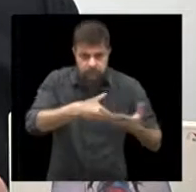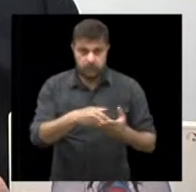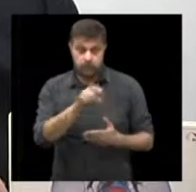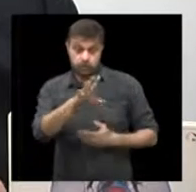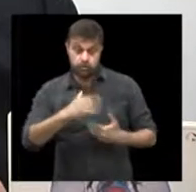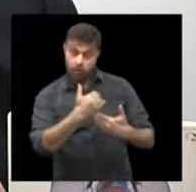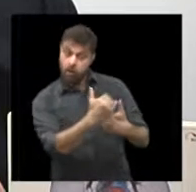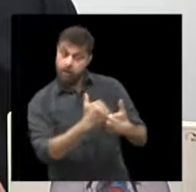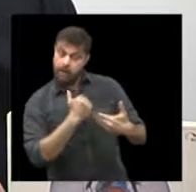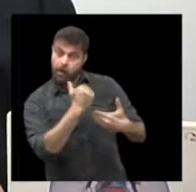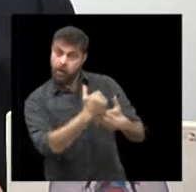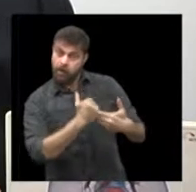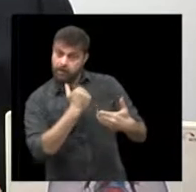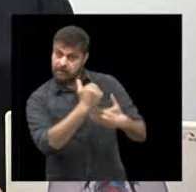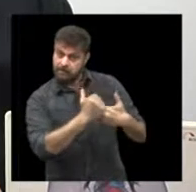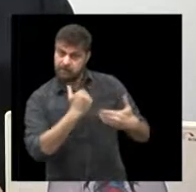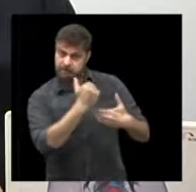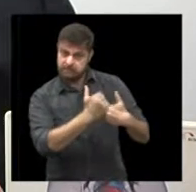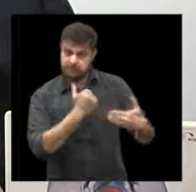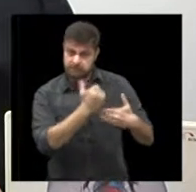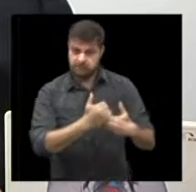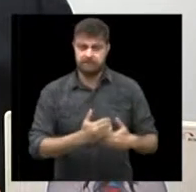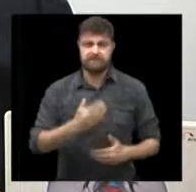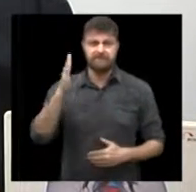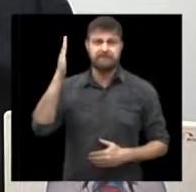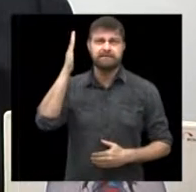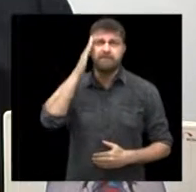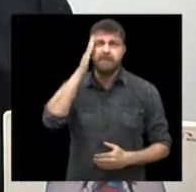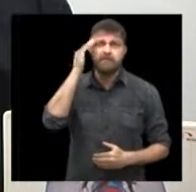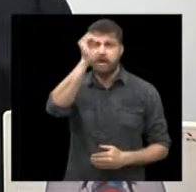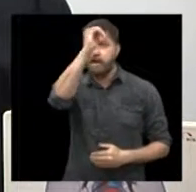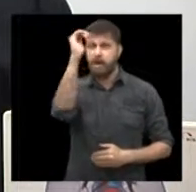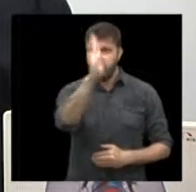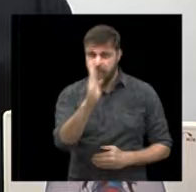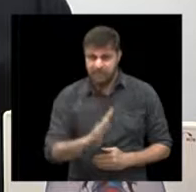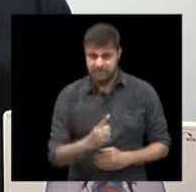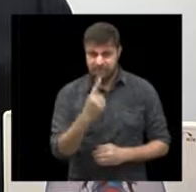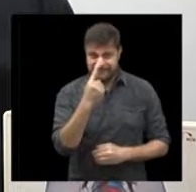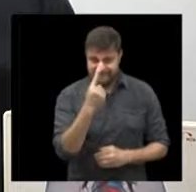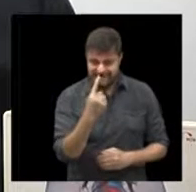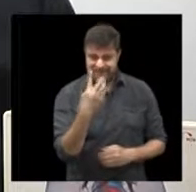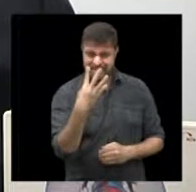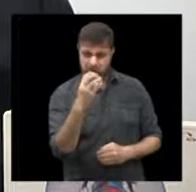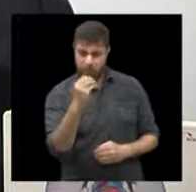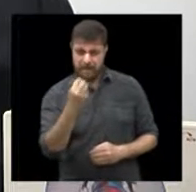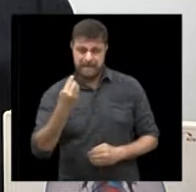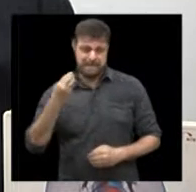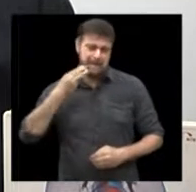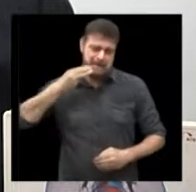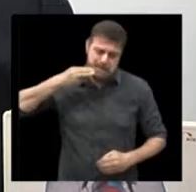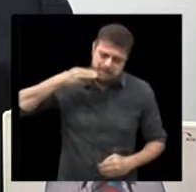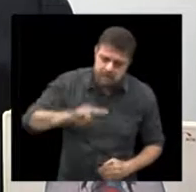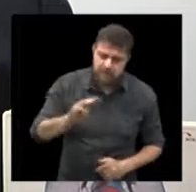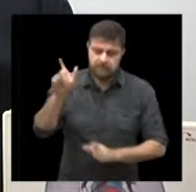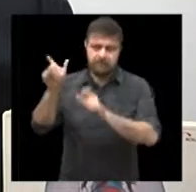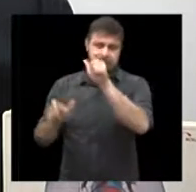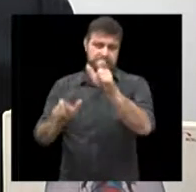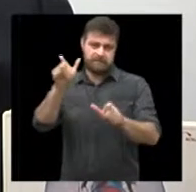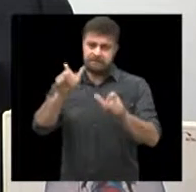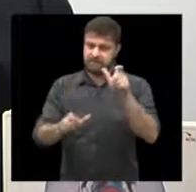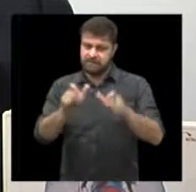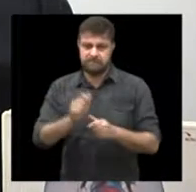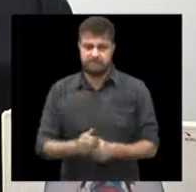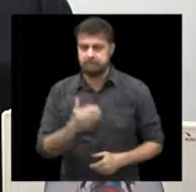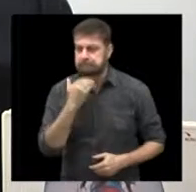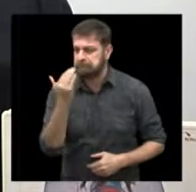só para orientação médica. Nós sabemos que hoje no Brasil, 140 milhões de habitantes não possuem